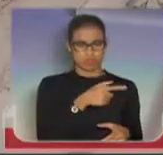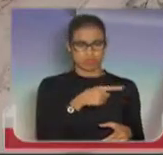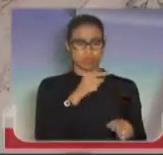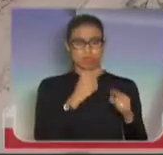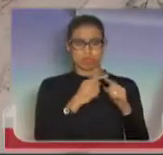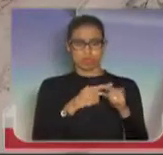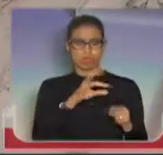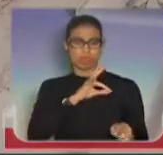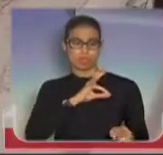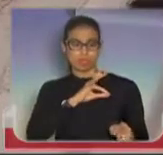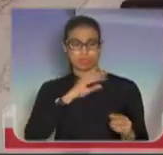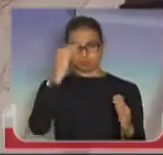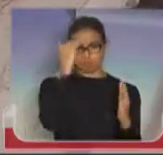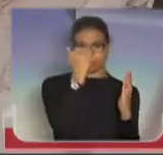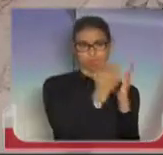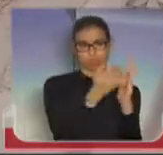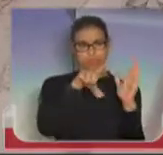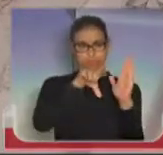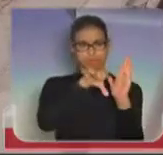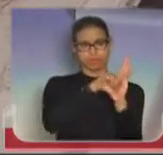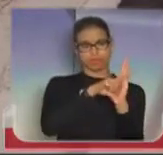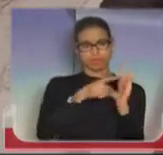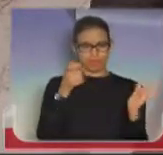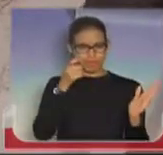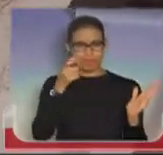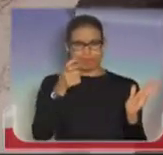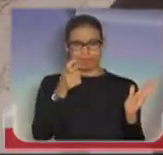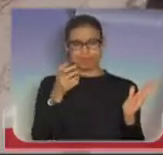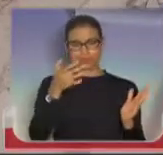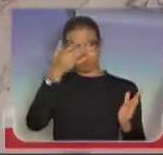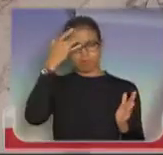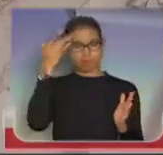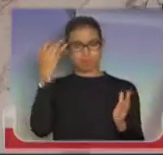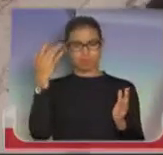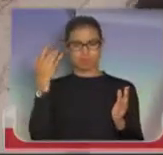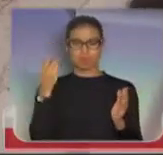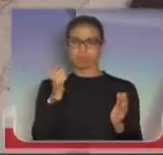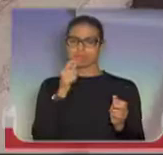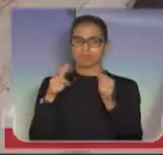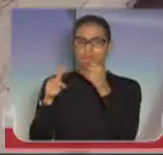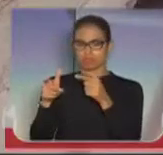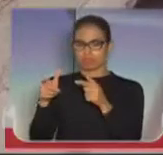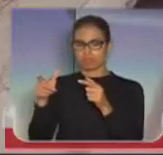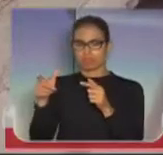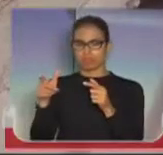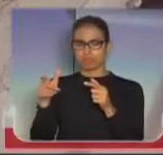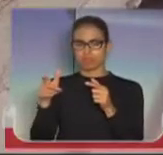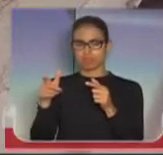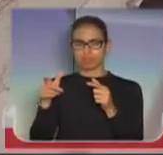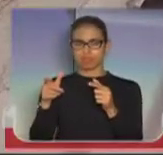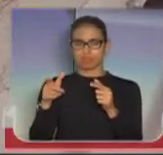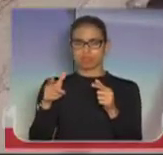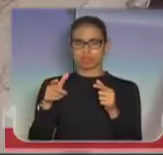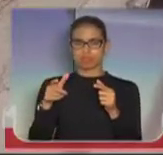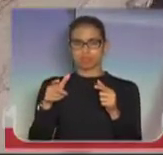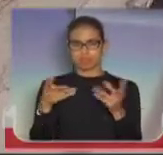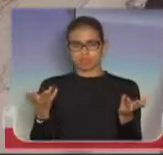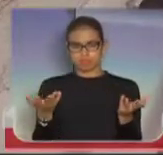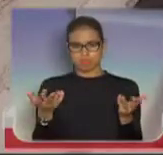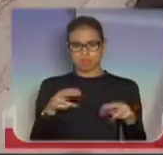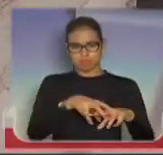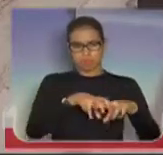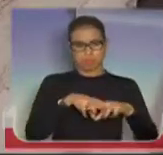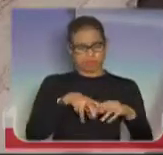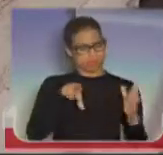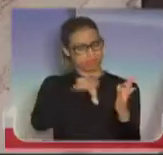uma situação dessa, é interessante, né? Enquanto a gente critica os outros que não cumprem a lei, a polícia militar, ela é criticada por cumprir a lei. E